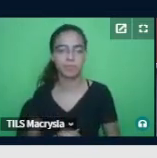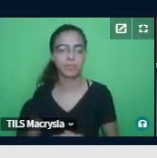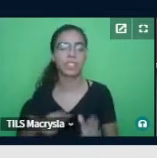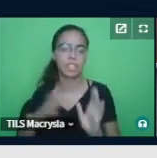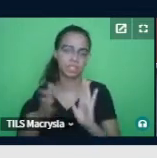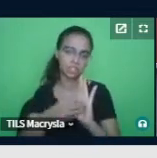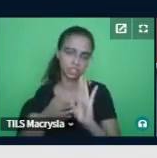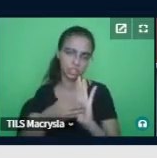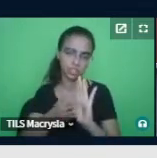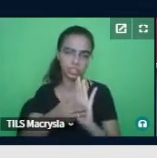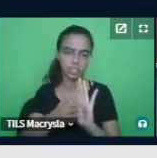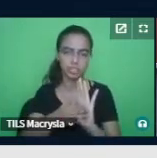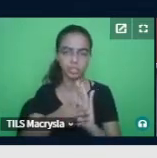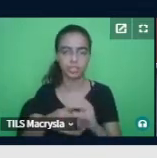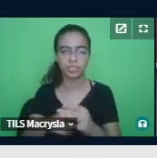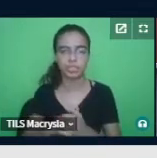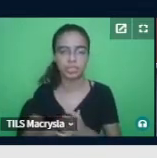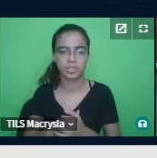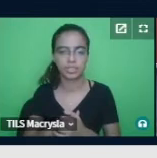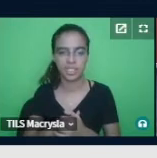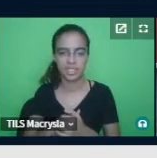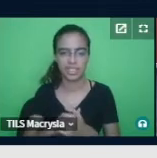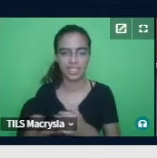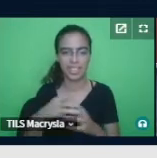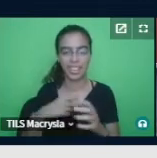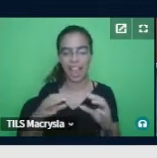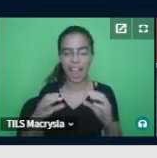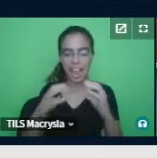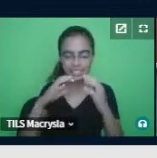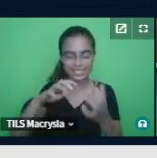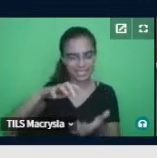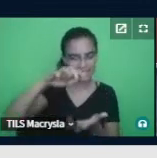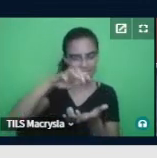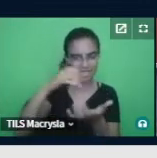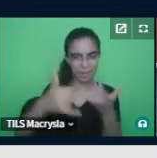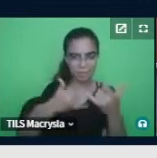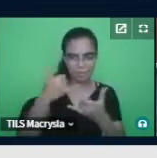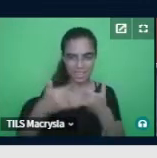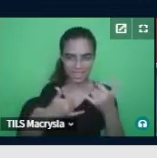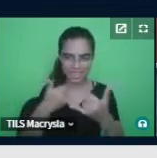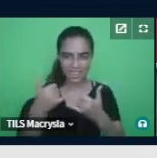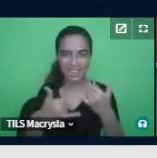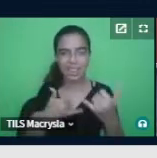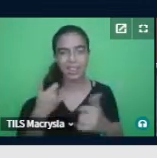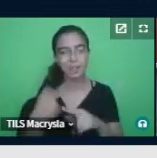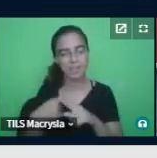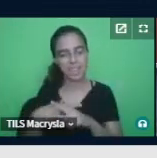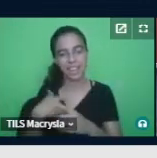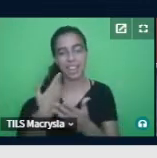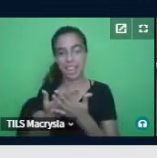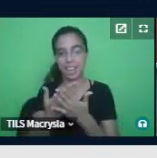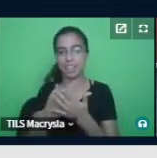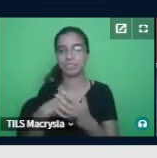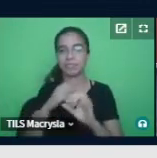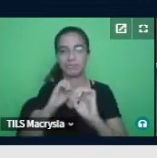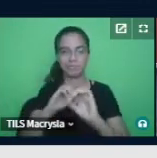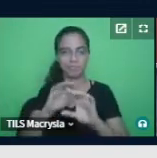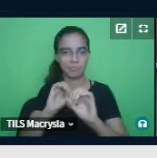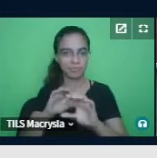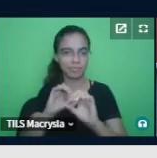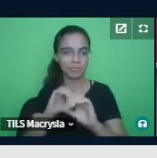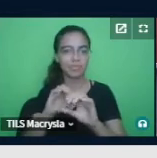Aqui foi um sanduíche de brinquedo, porque nós estávamos, uma aula que eu ministrei, eu estava